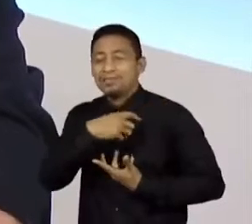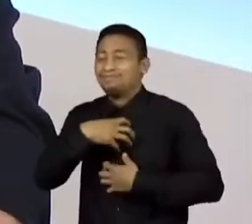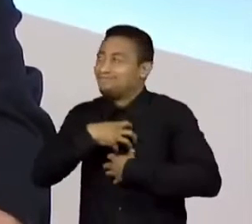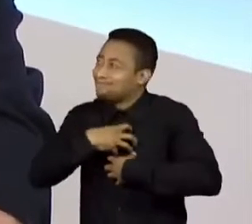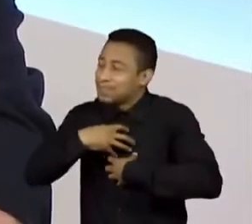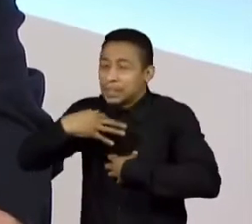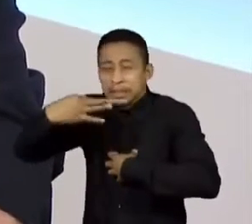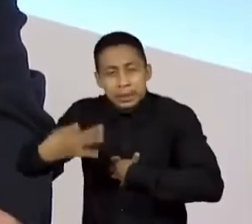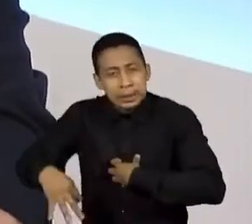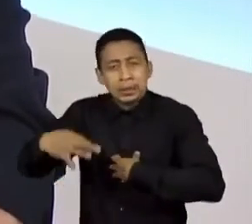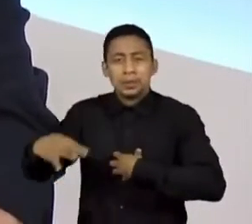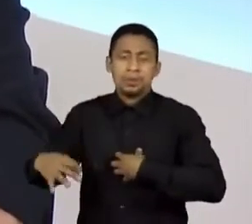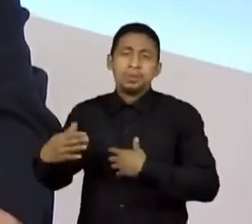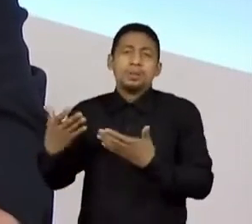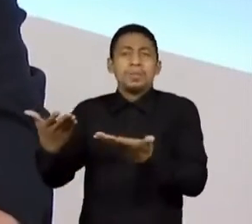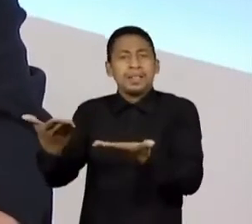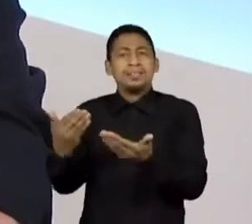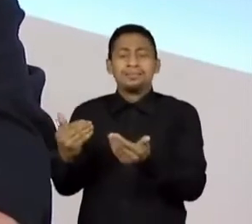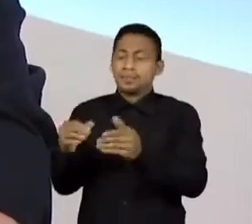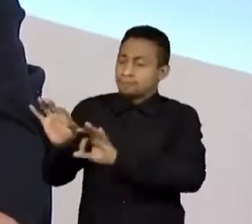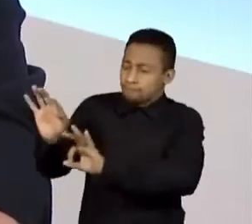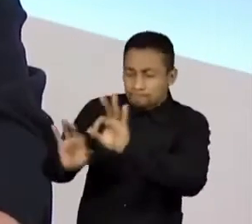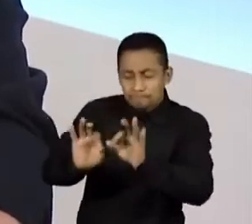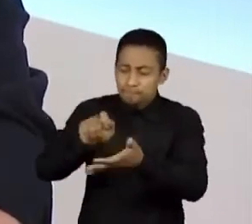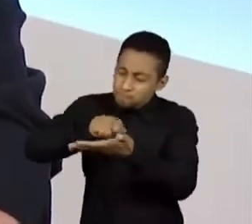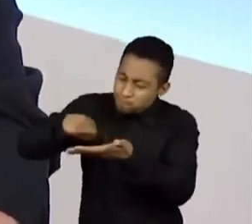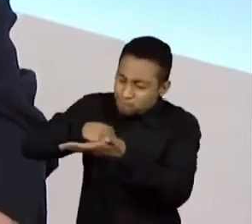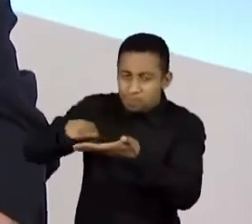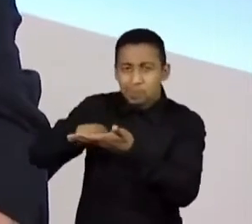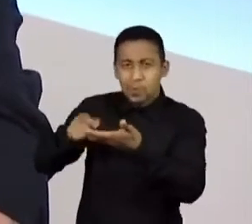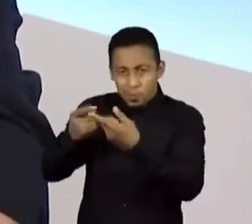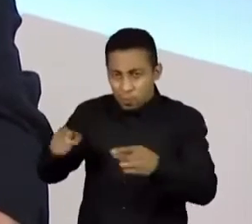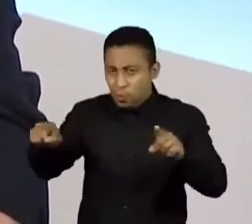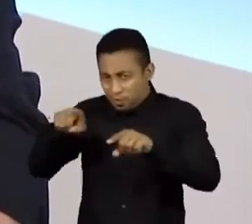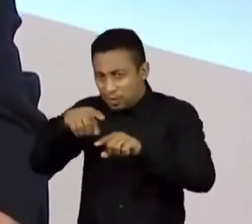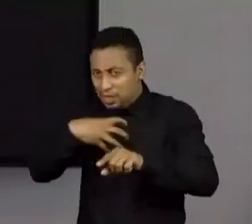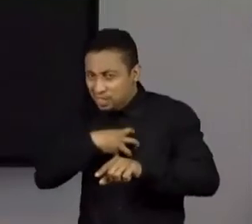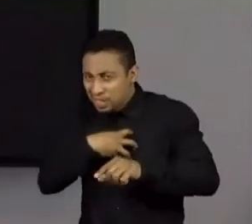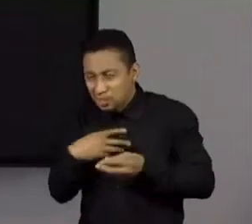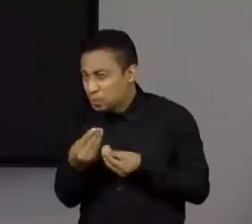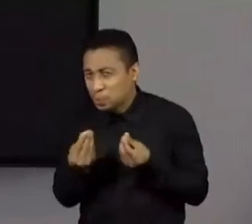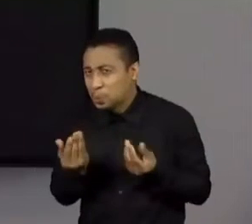parece ser contínuo, ele é sofrido para você no dia a dia?